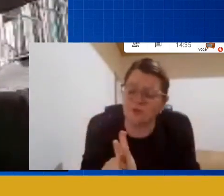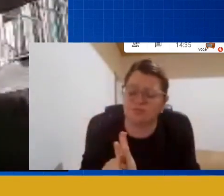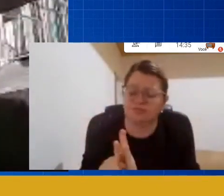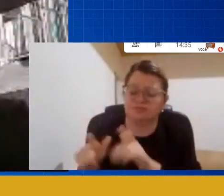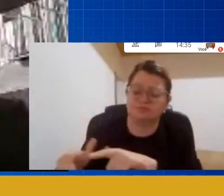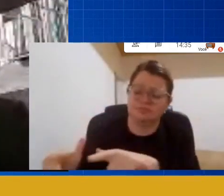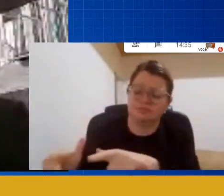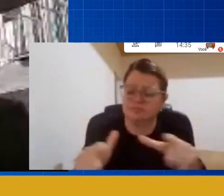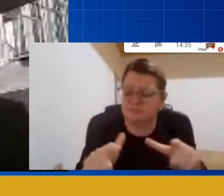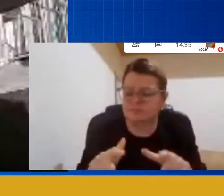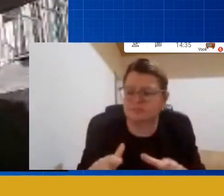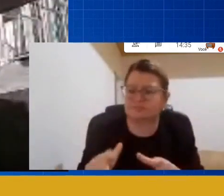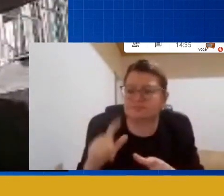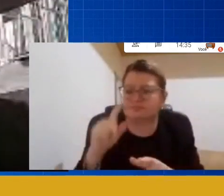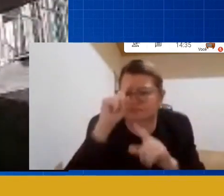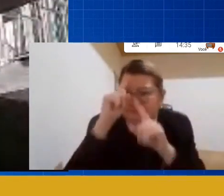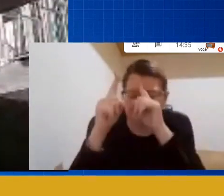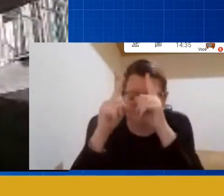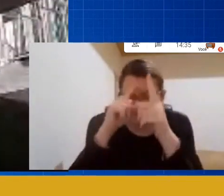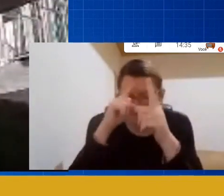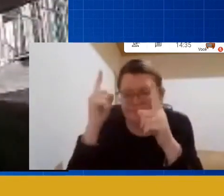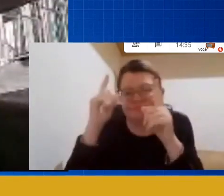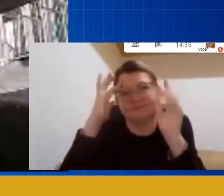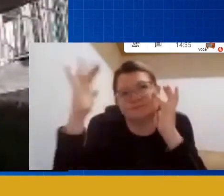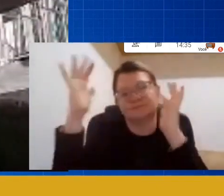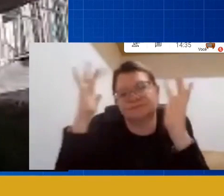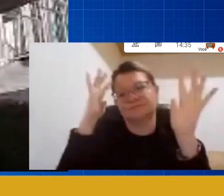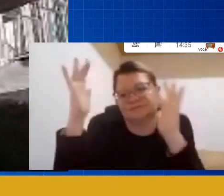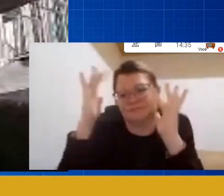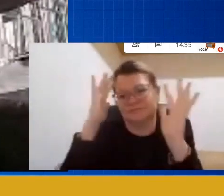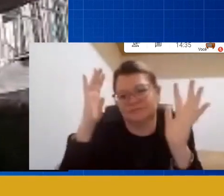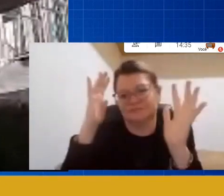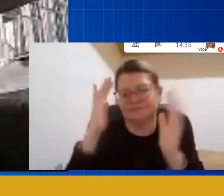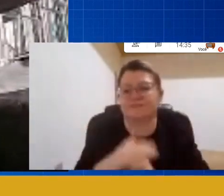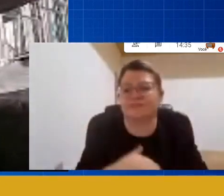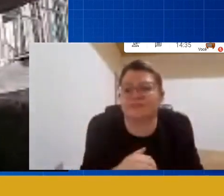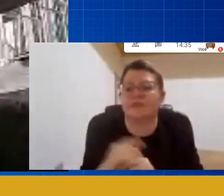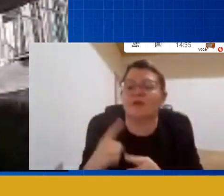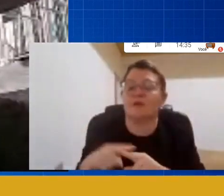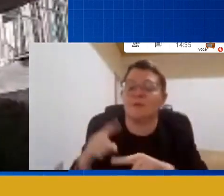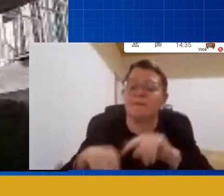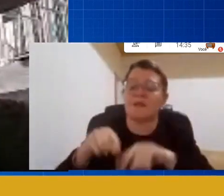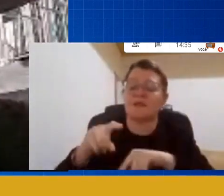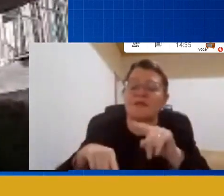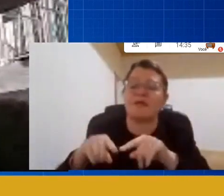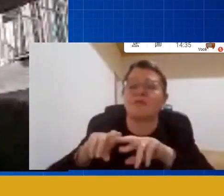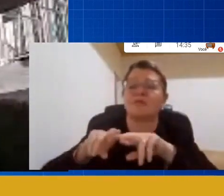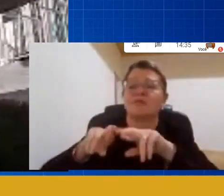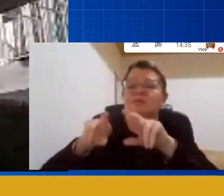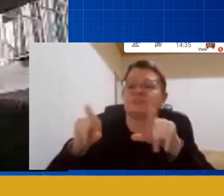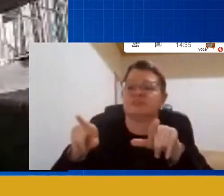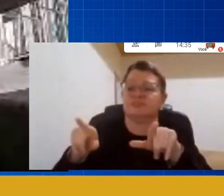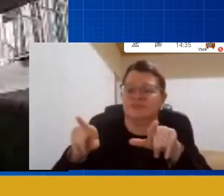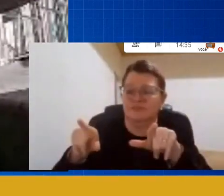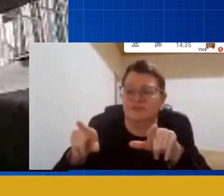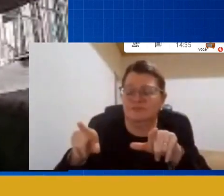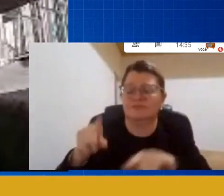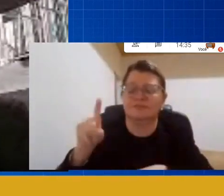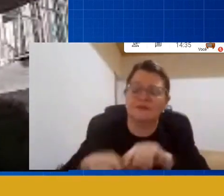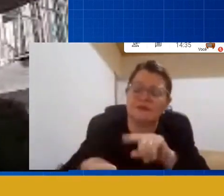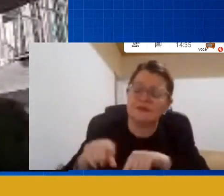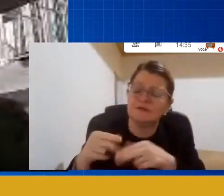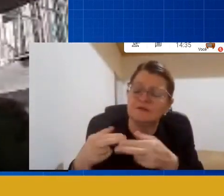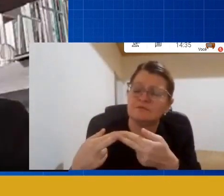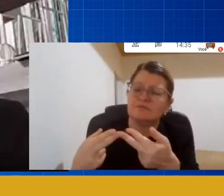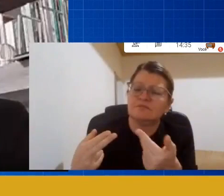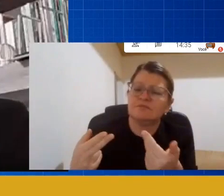imaginação nisso para justamente trabalhar com material não estruturado ou justamente com materiais que a